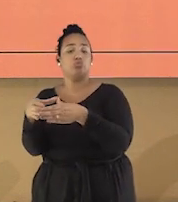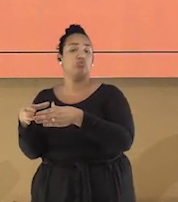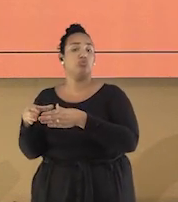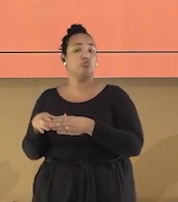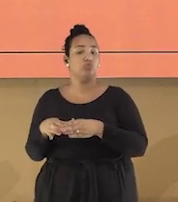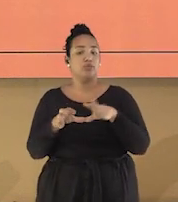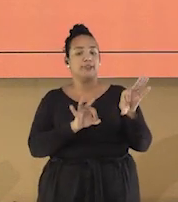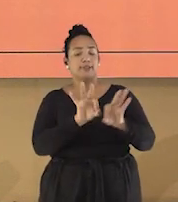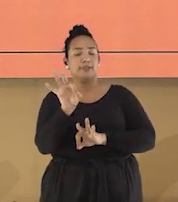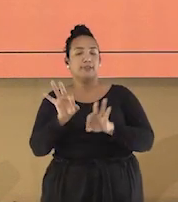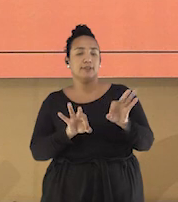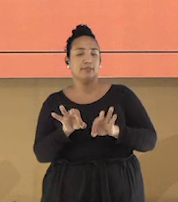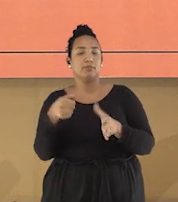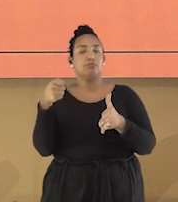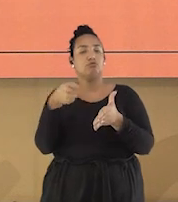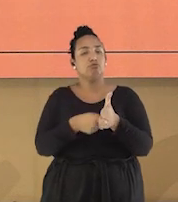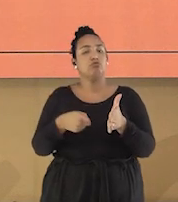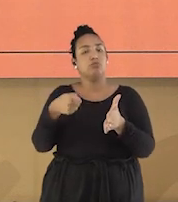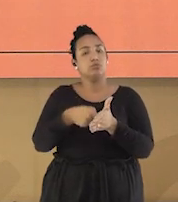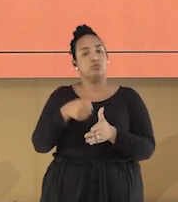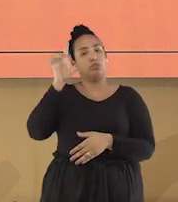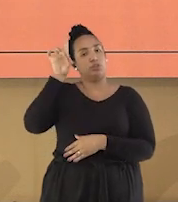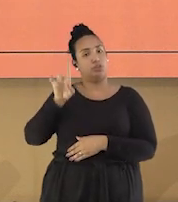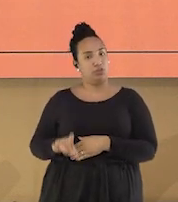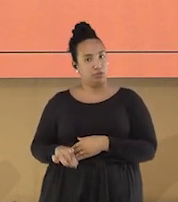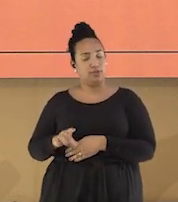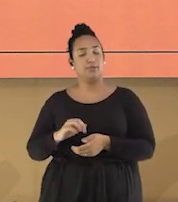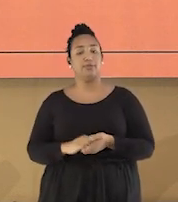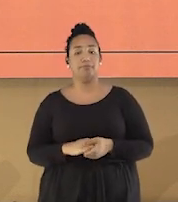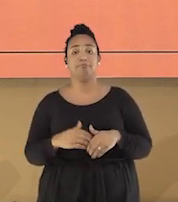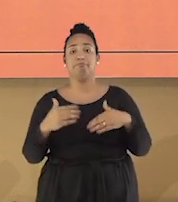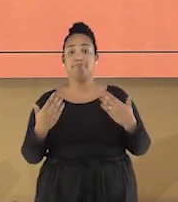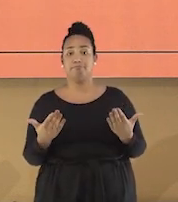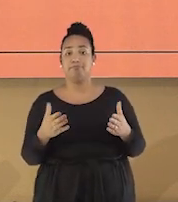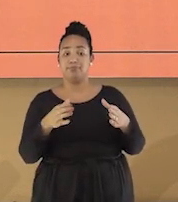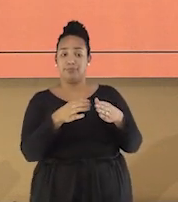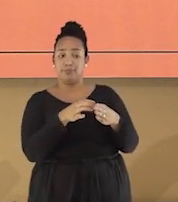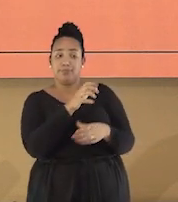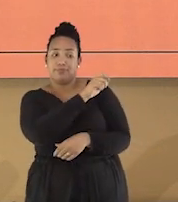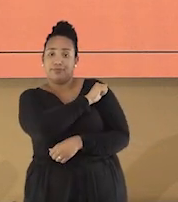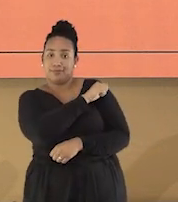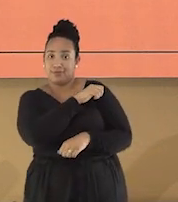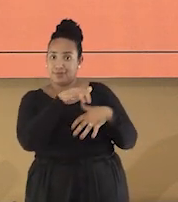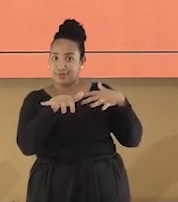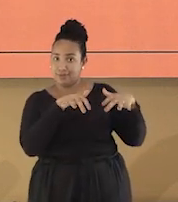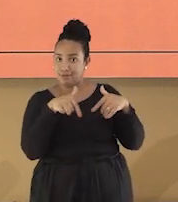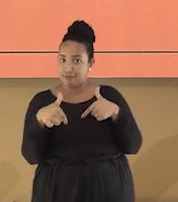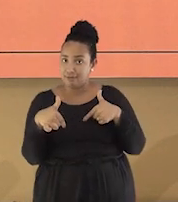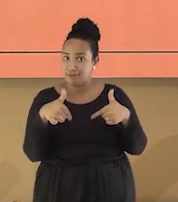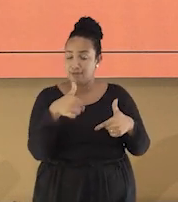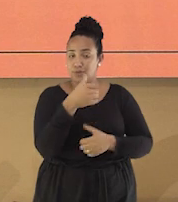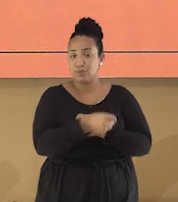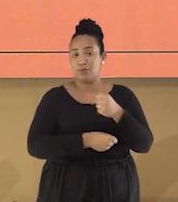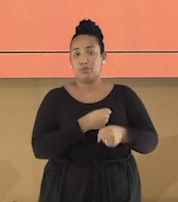de direitos. Podemos dizer que o movimento estudantil tem seus primórdios em 1901, quando é criada a